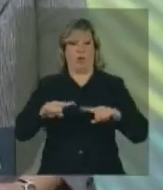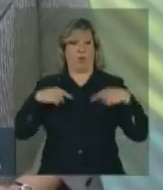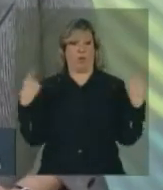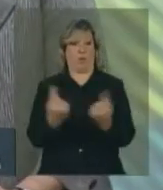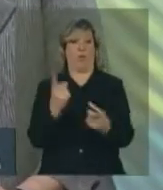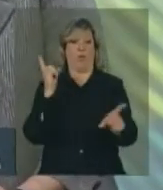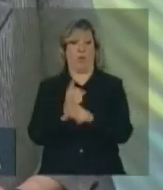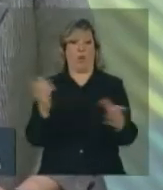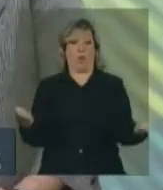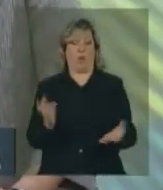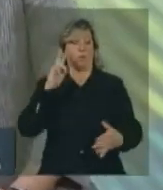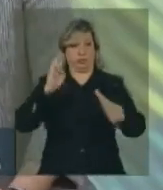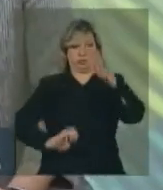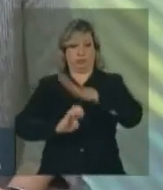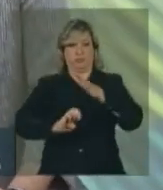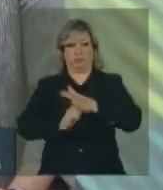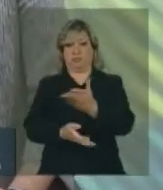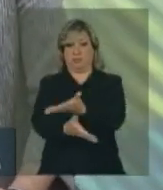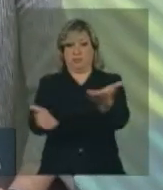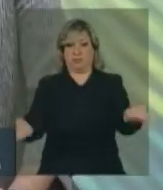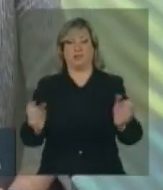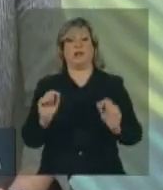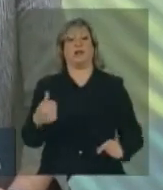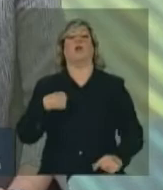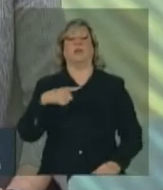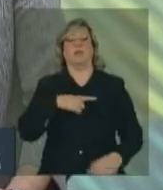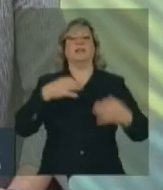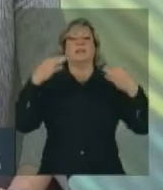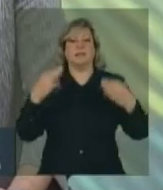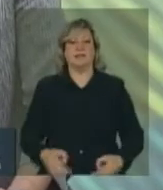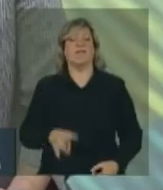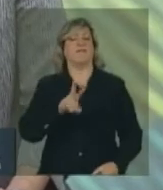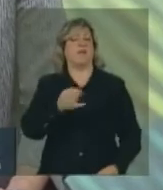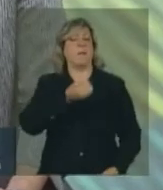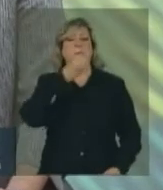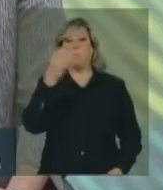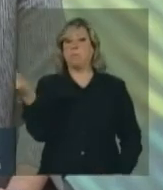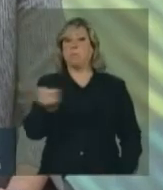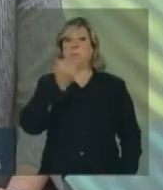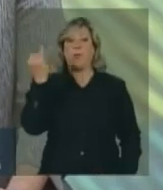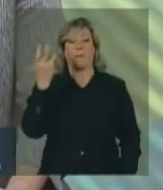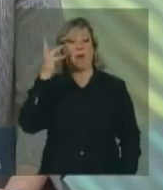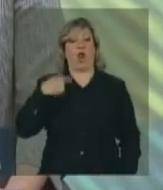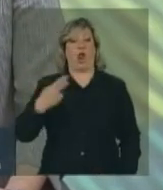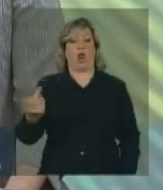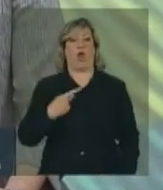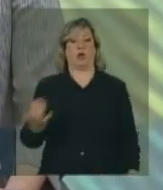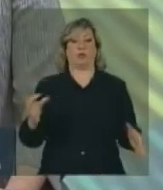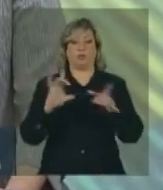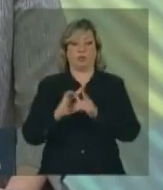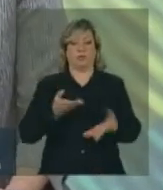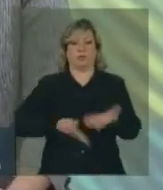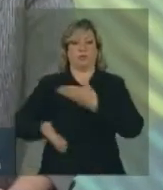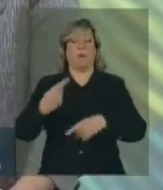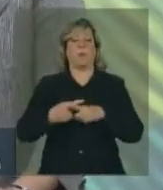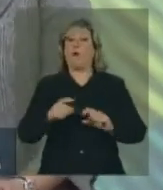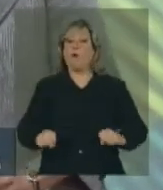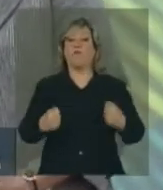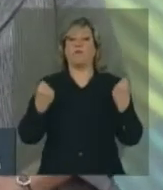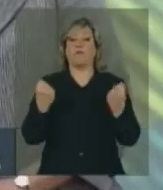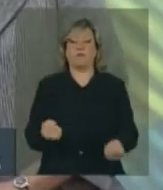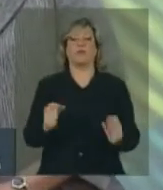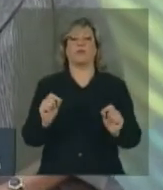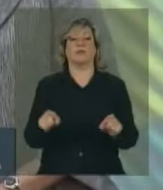empresarial, eu tenho certeza, será um marco nas nossas relações, o que reforça